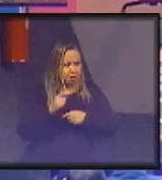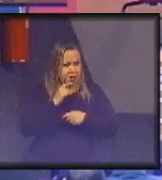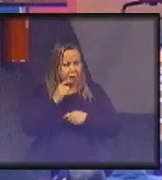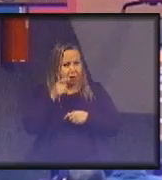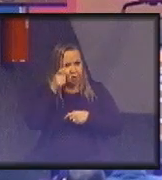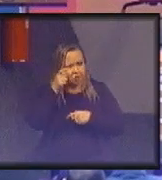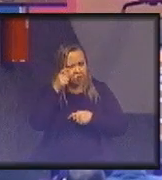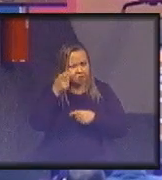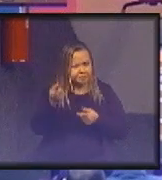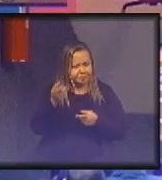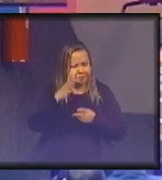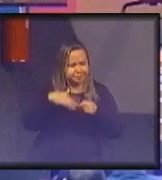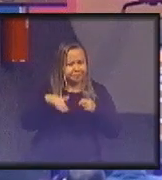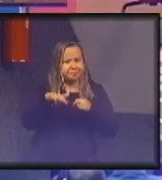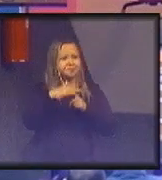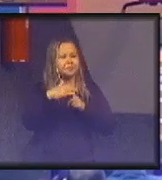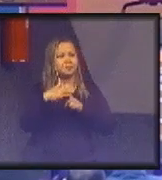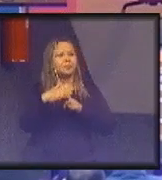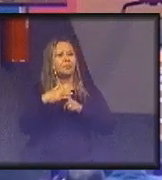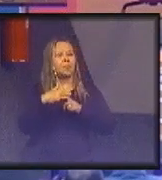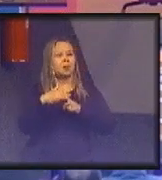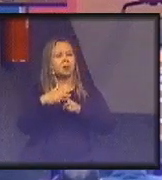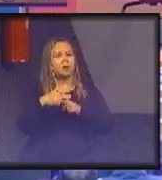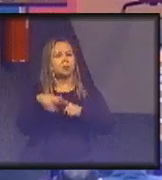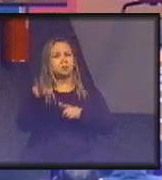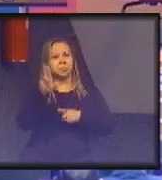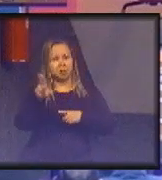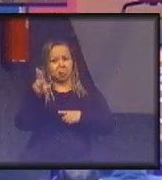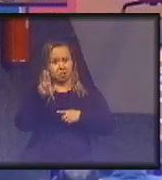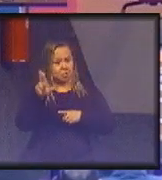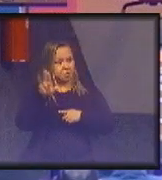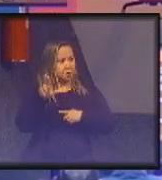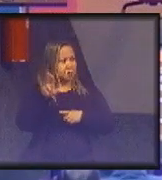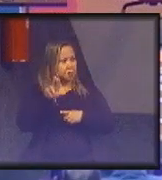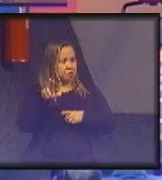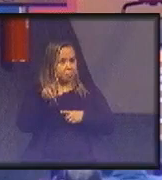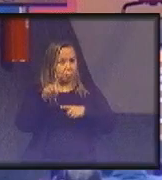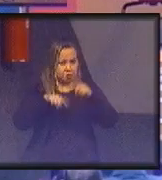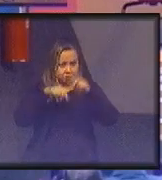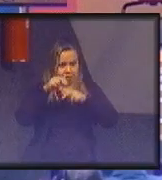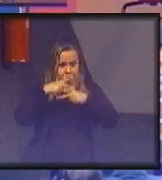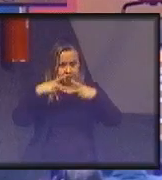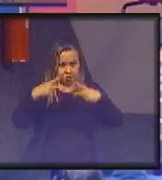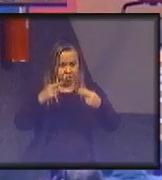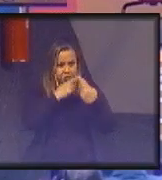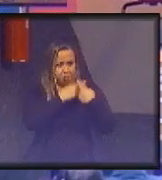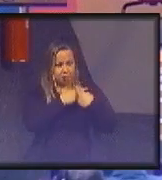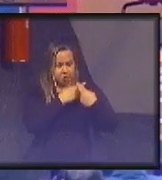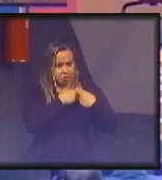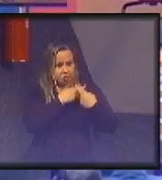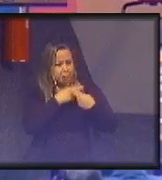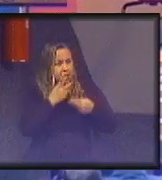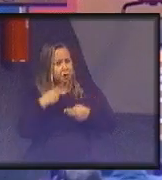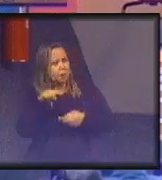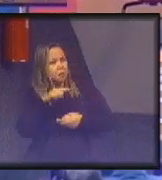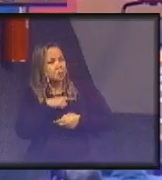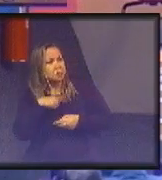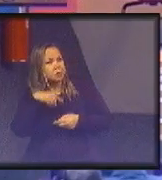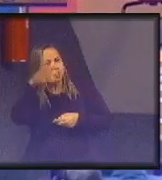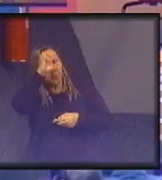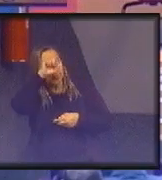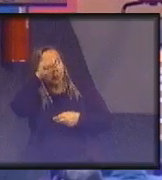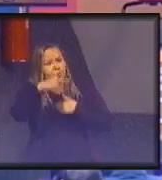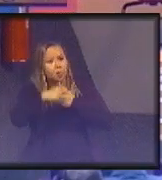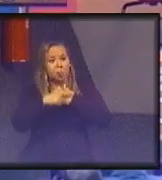conversa da sociedade, especialmente no consumo e produção responsáveis, a gente tem que compreender o